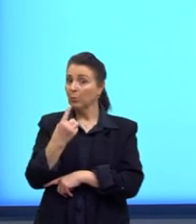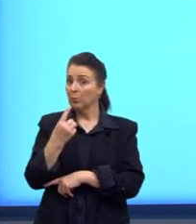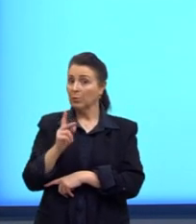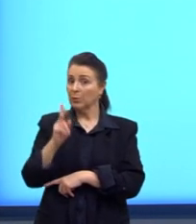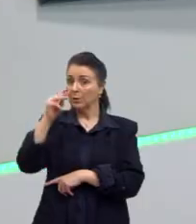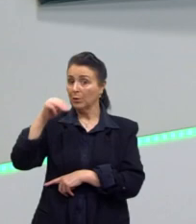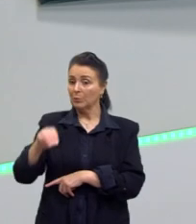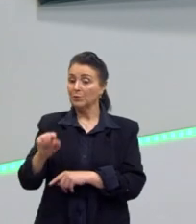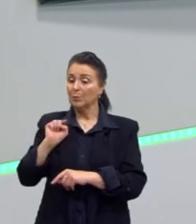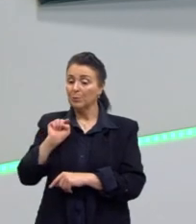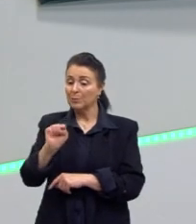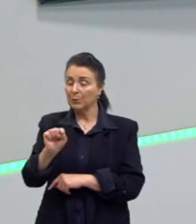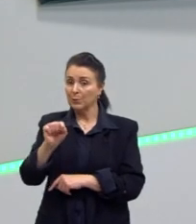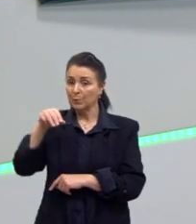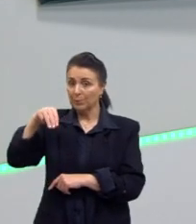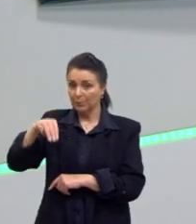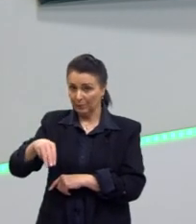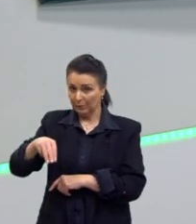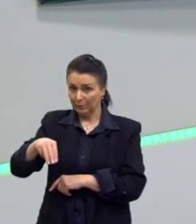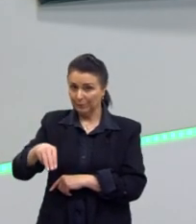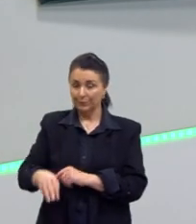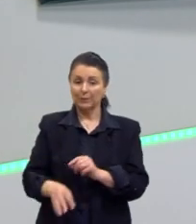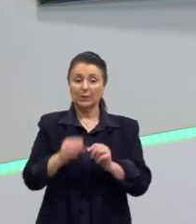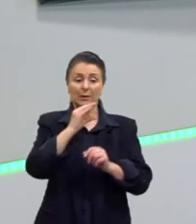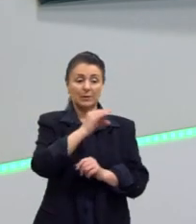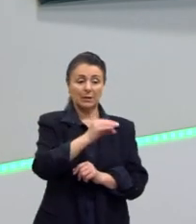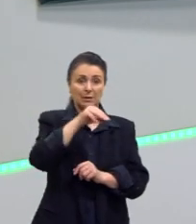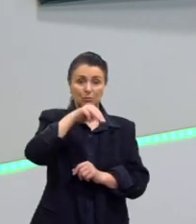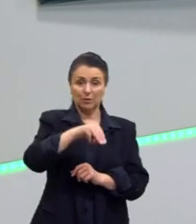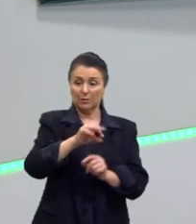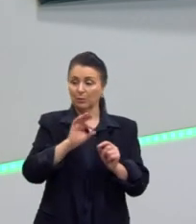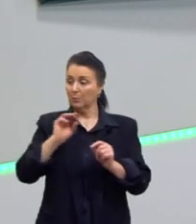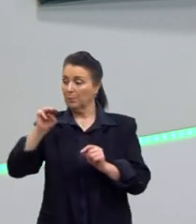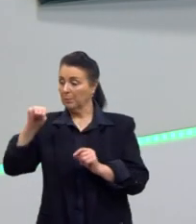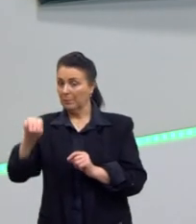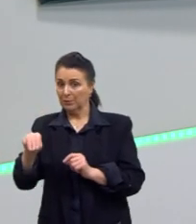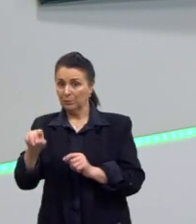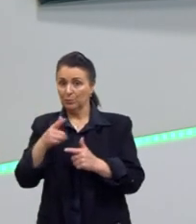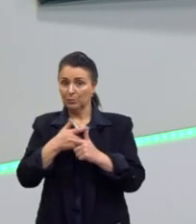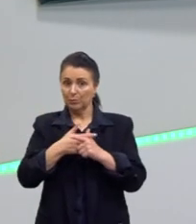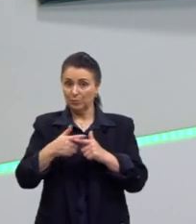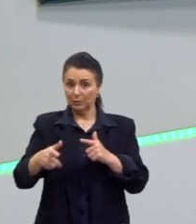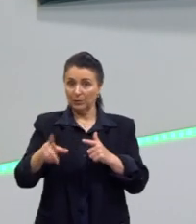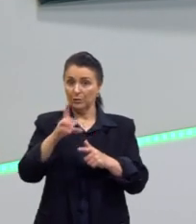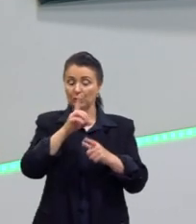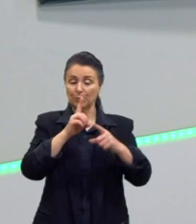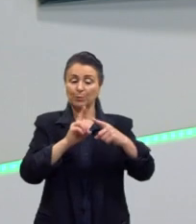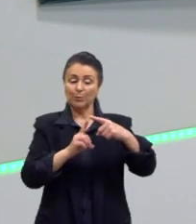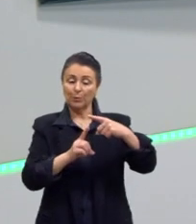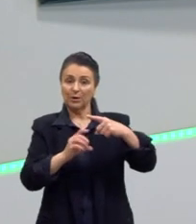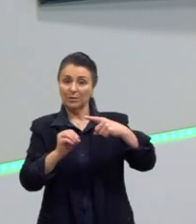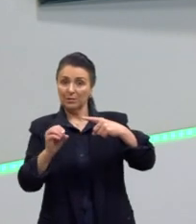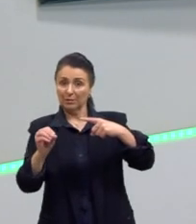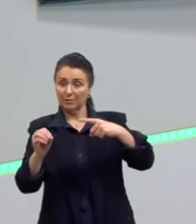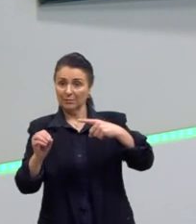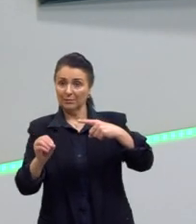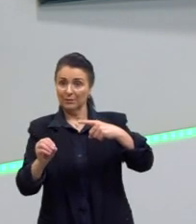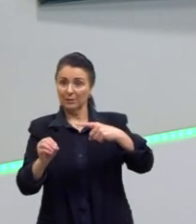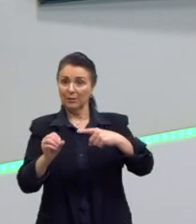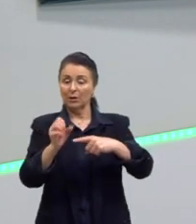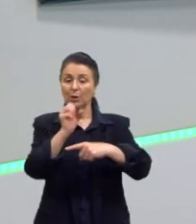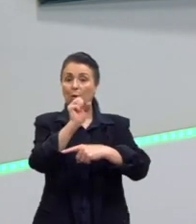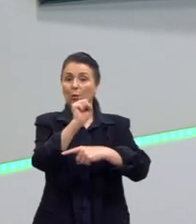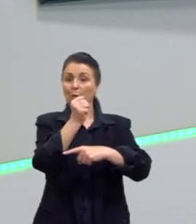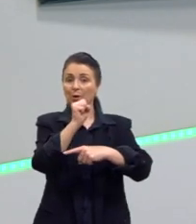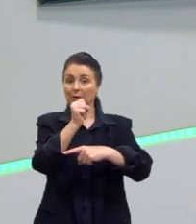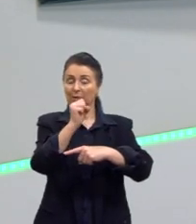mil metros. Então, primeiro, centímetro para metro, nós vamos dividir por 100. Então, teríamos 80 dividido